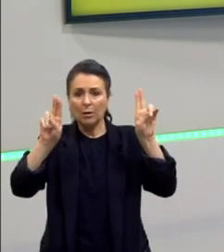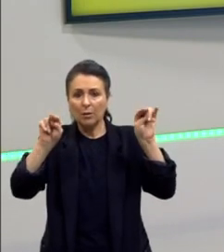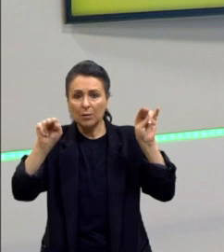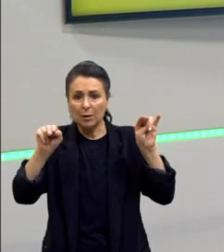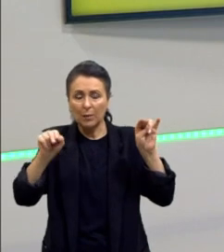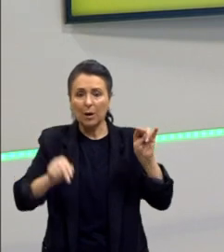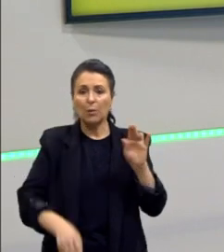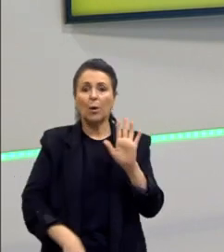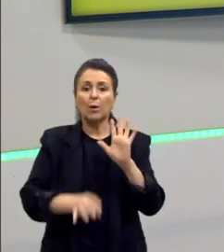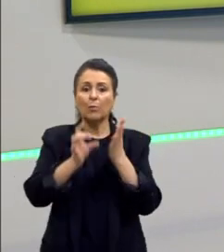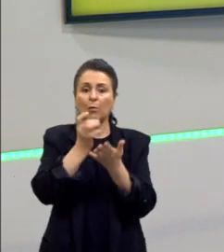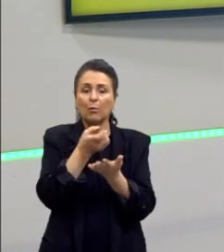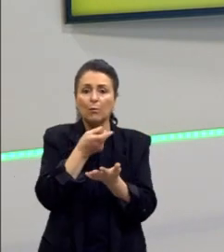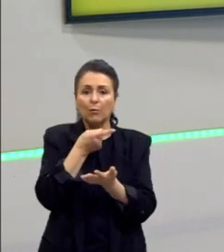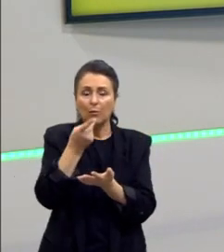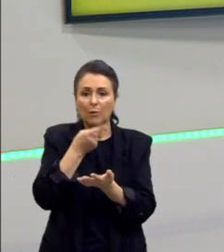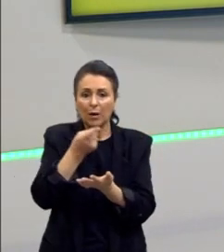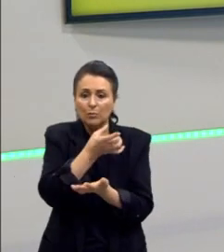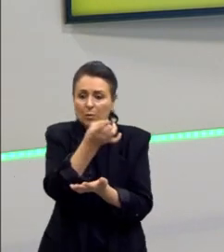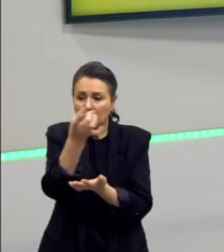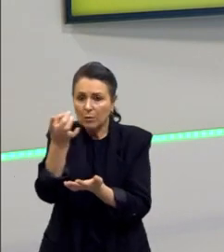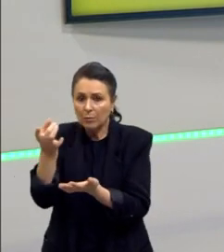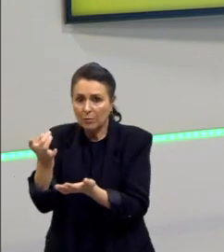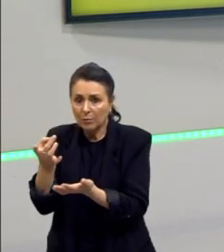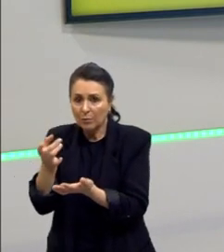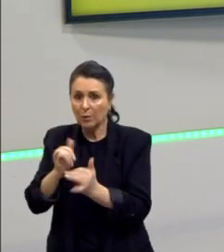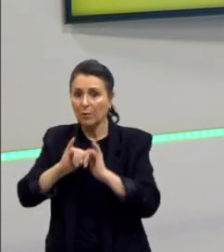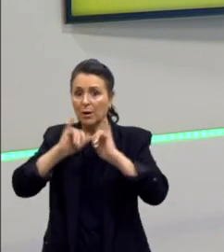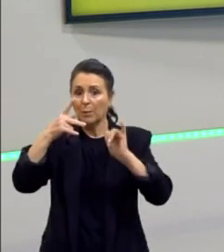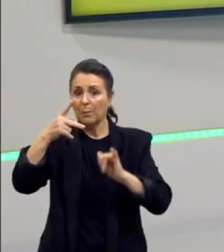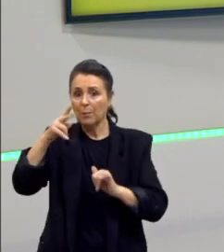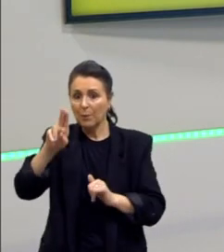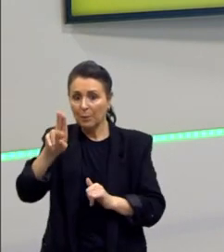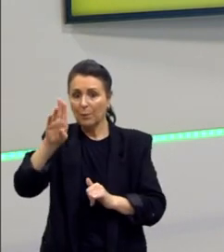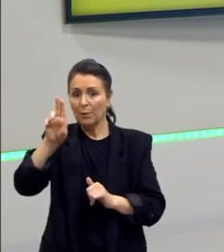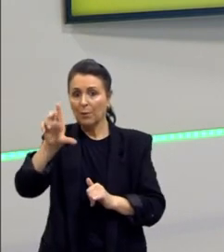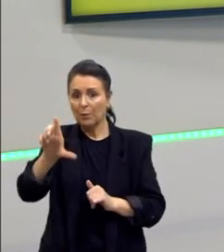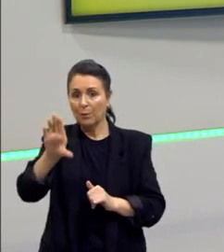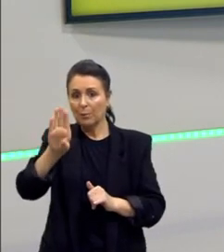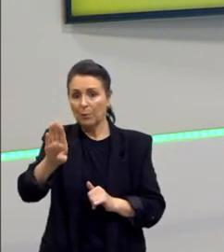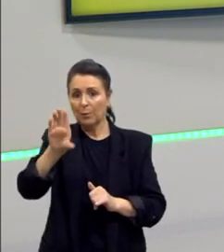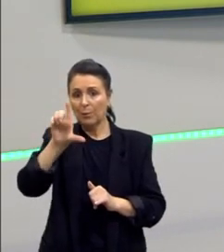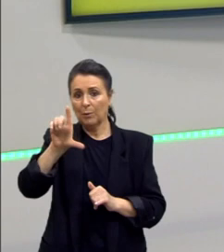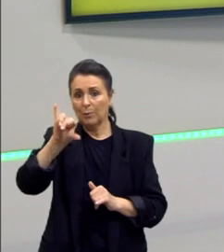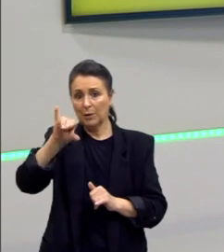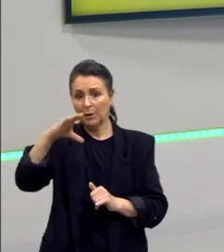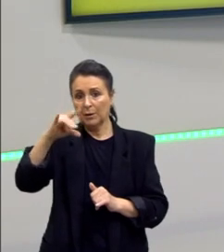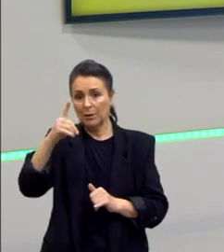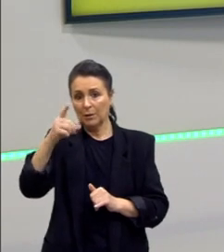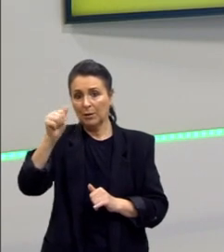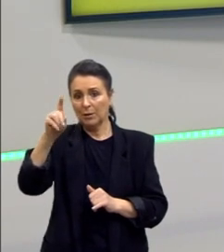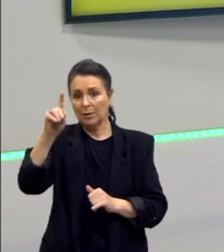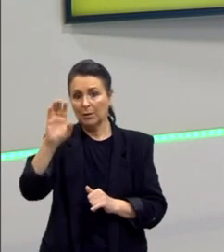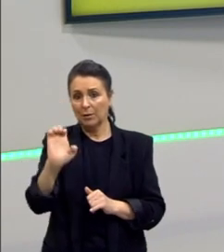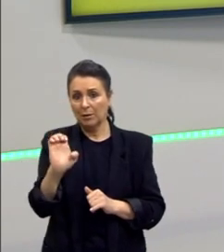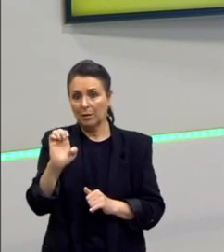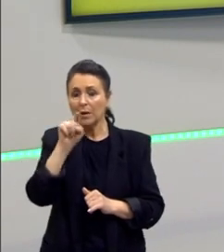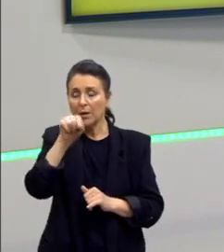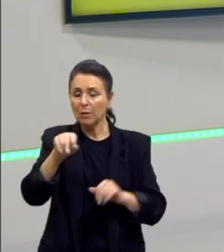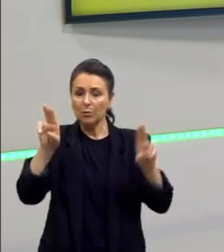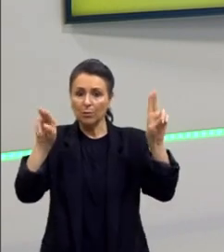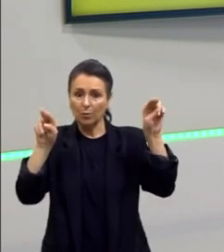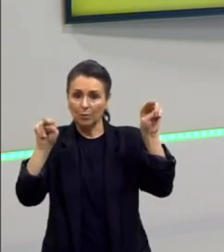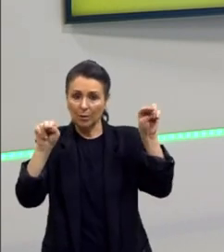especificar um meio de comunicação que é publicidade. É disso que trata o tema, é disso que trata o meu assunto